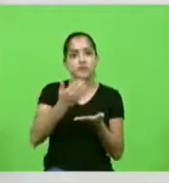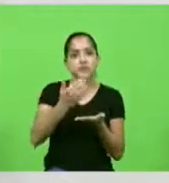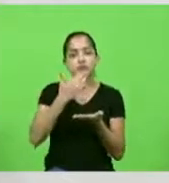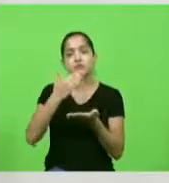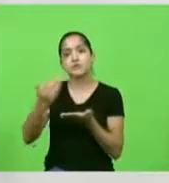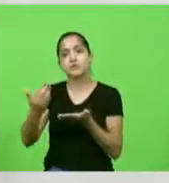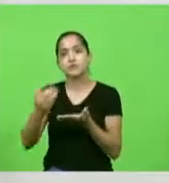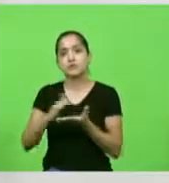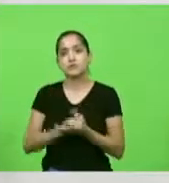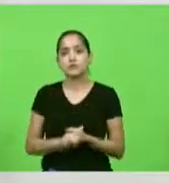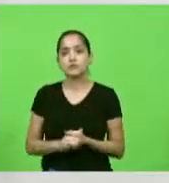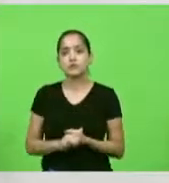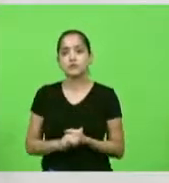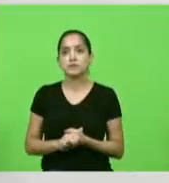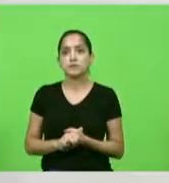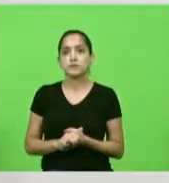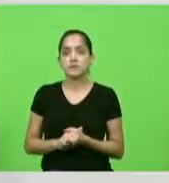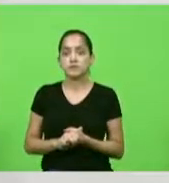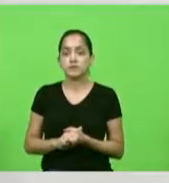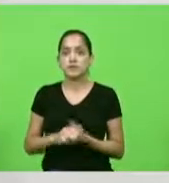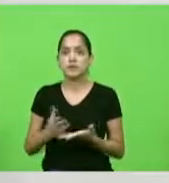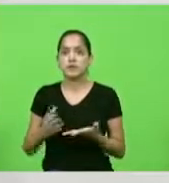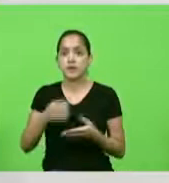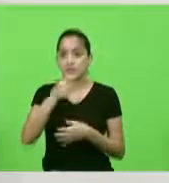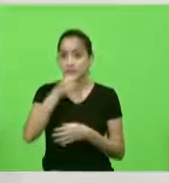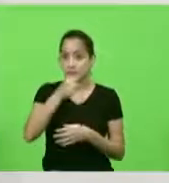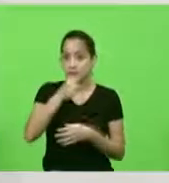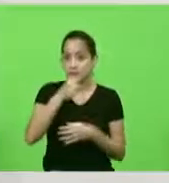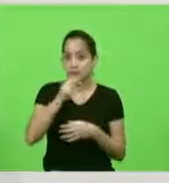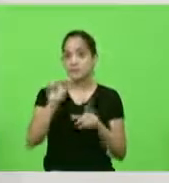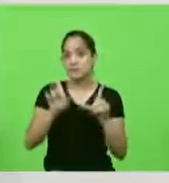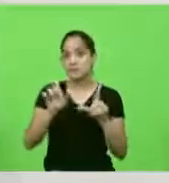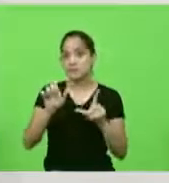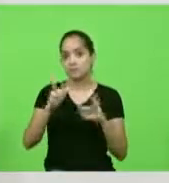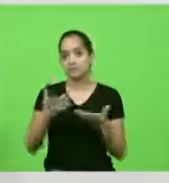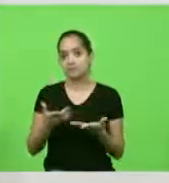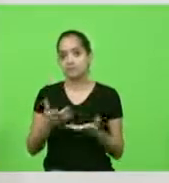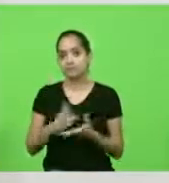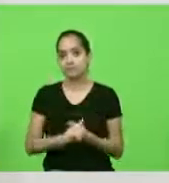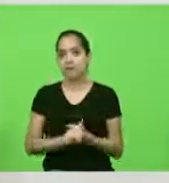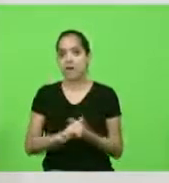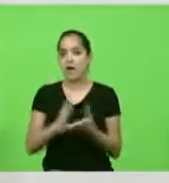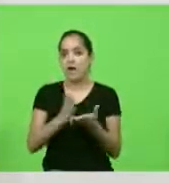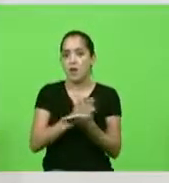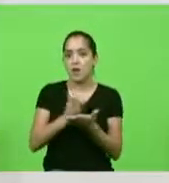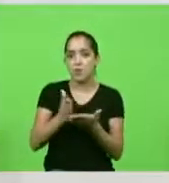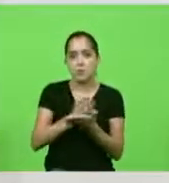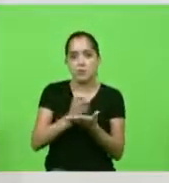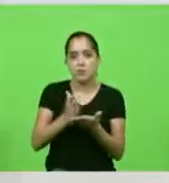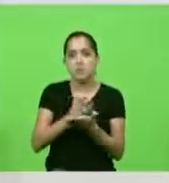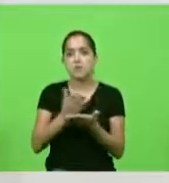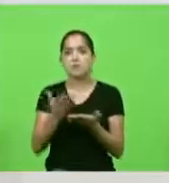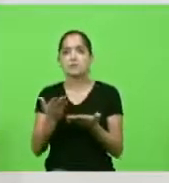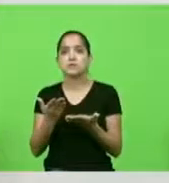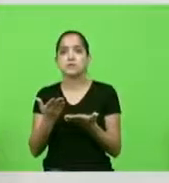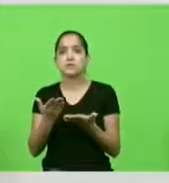por entrevistas, algumas delas não se limitavam